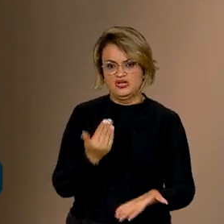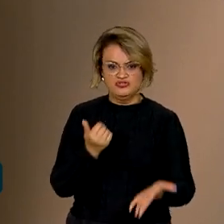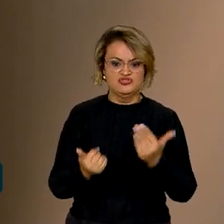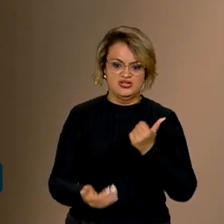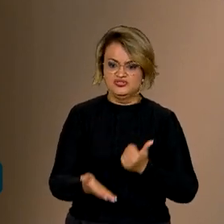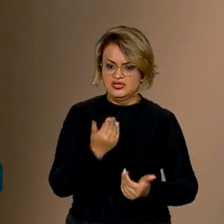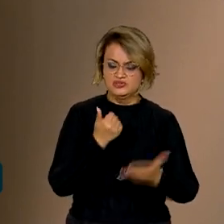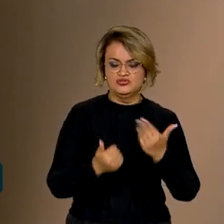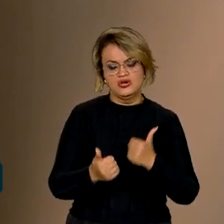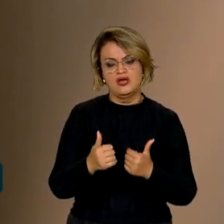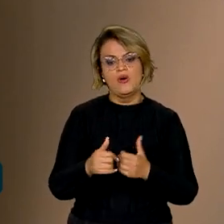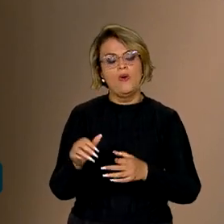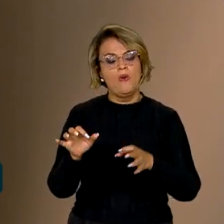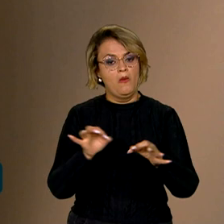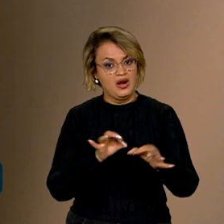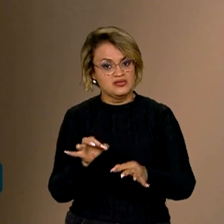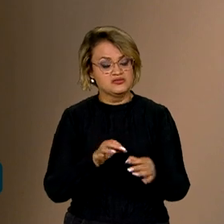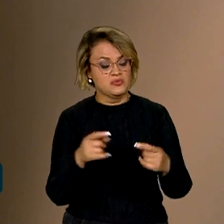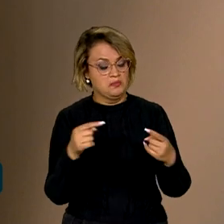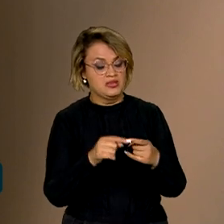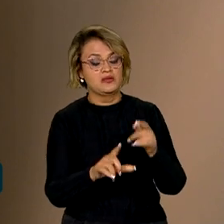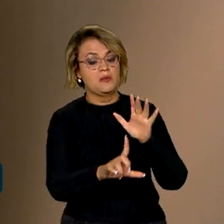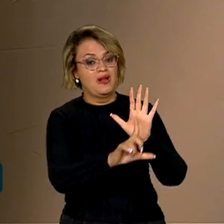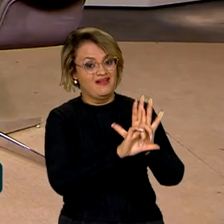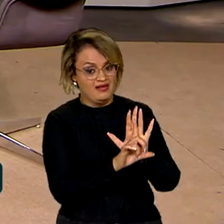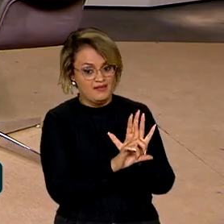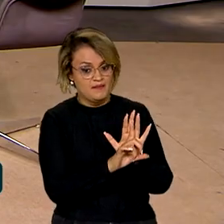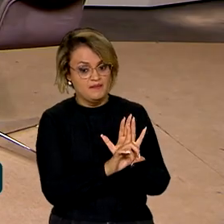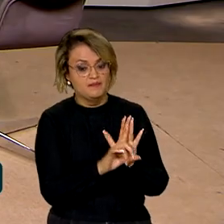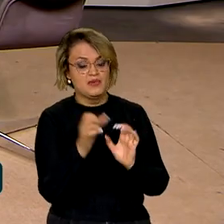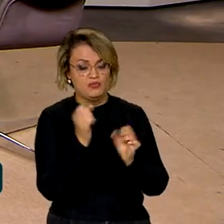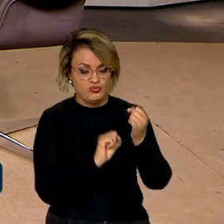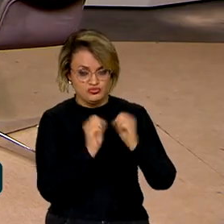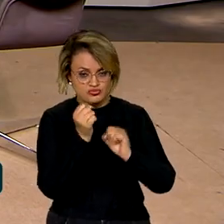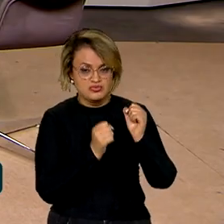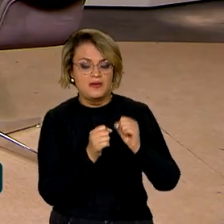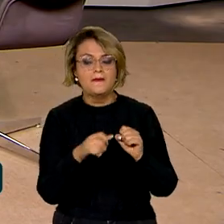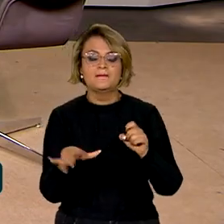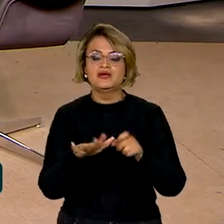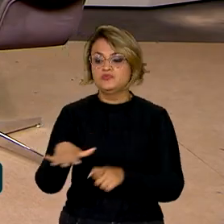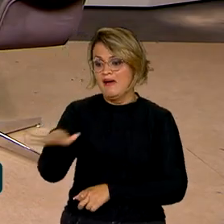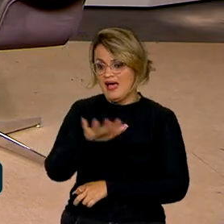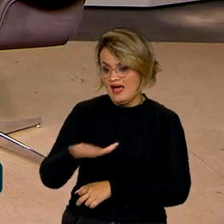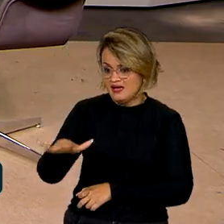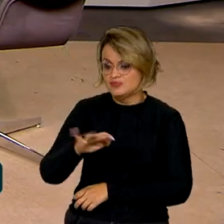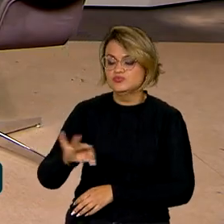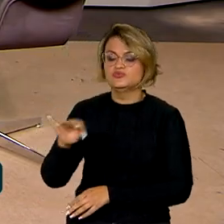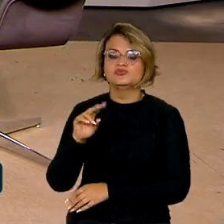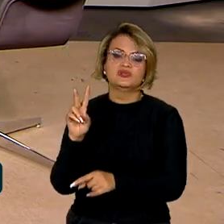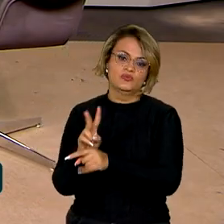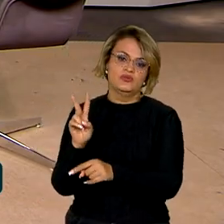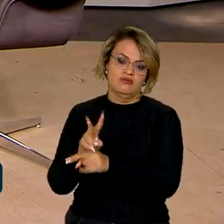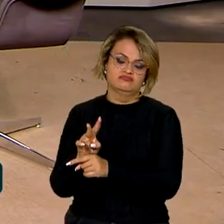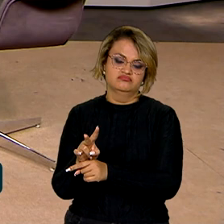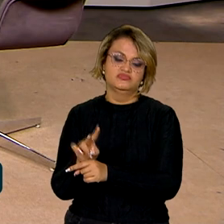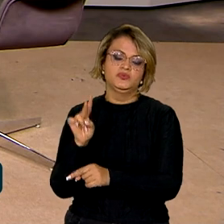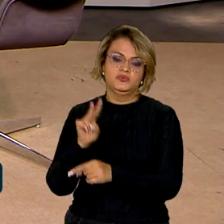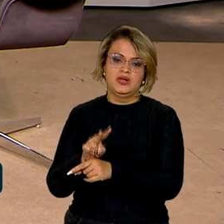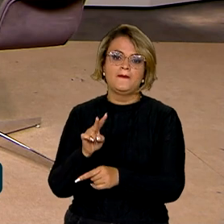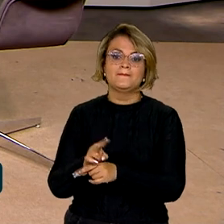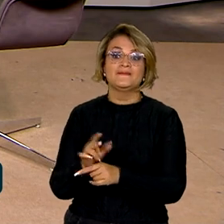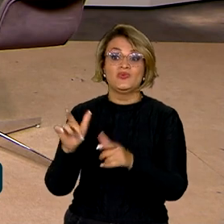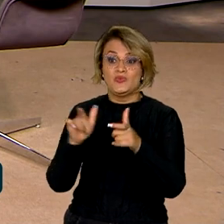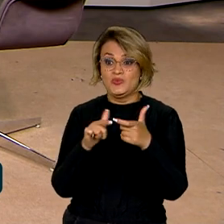de forma organizada, é ilegal para produzir, mas uma área inteira você tem que preservar. Muitas dessas